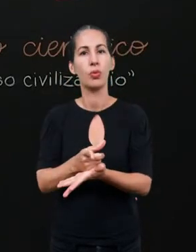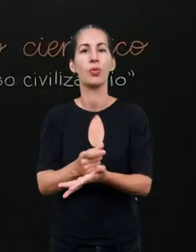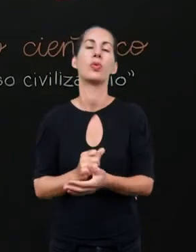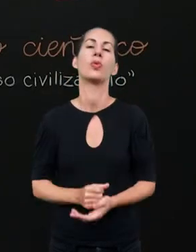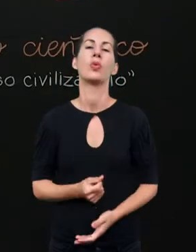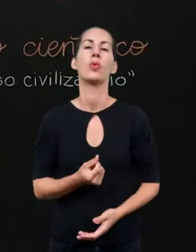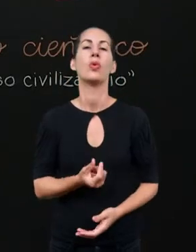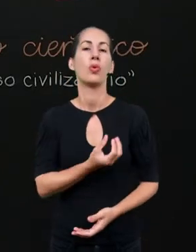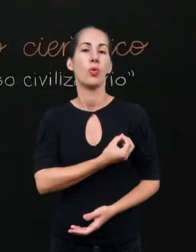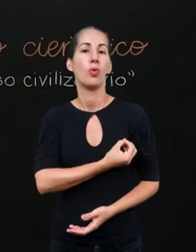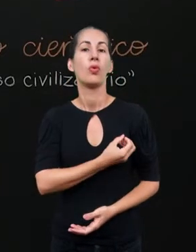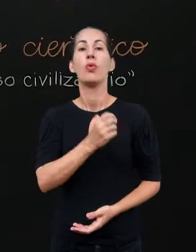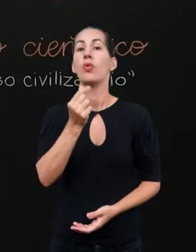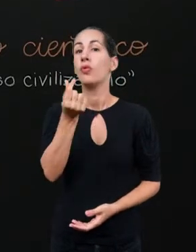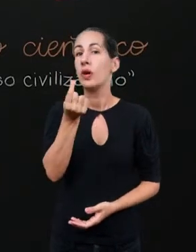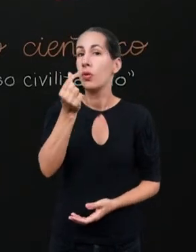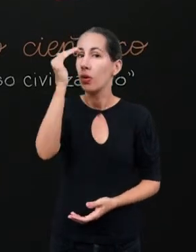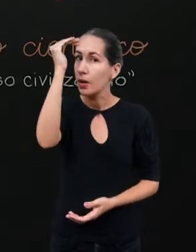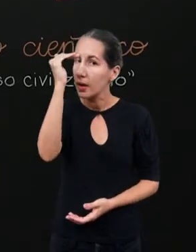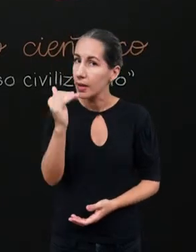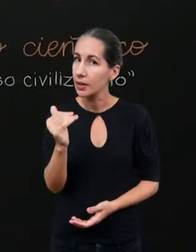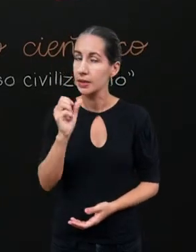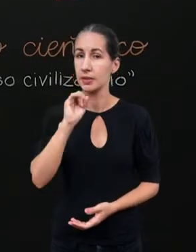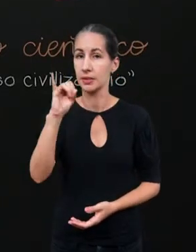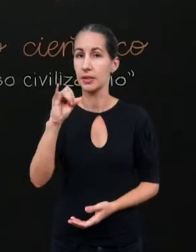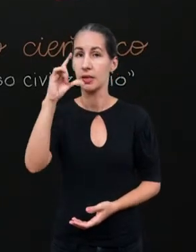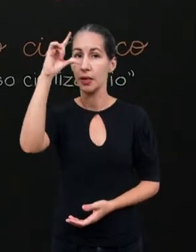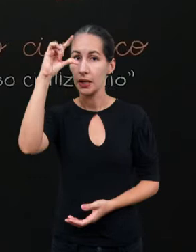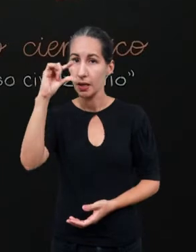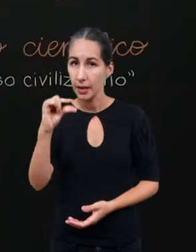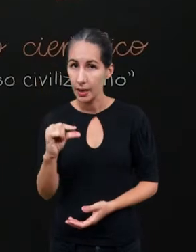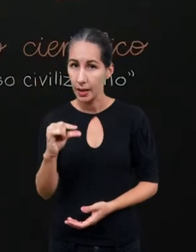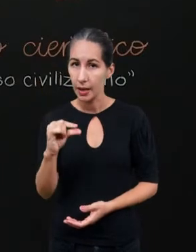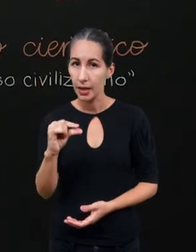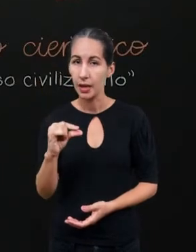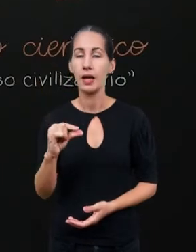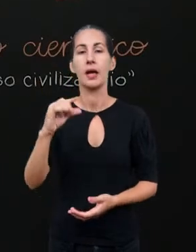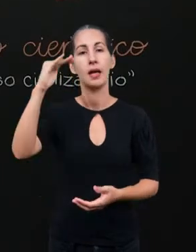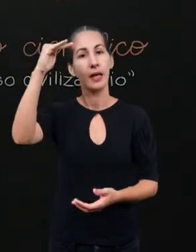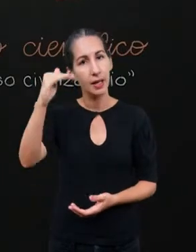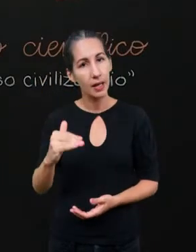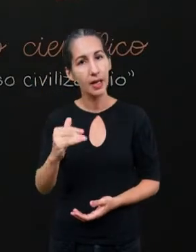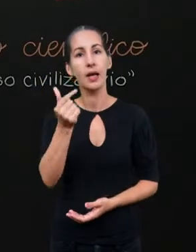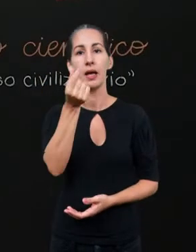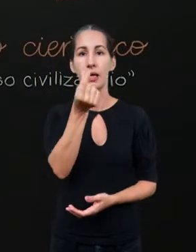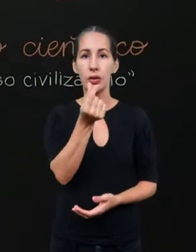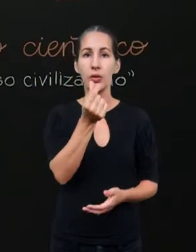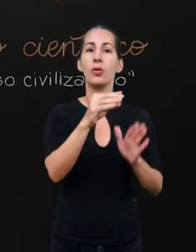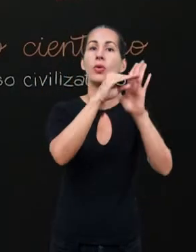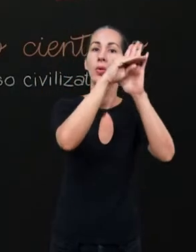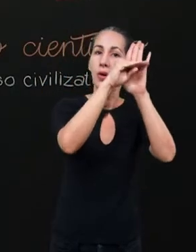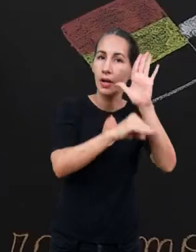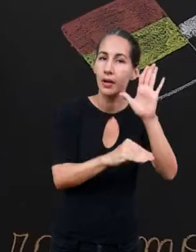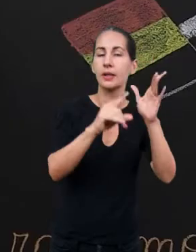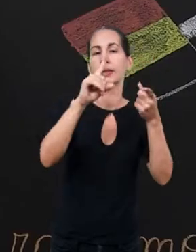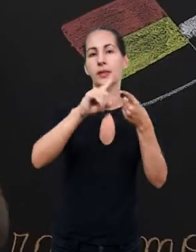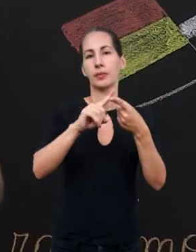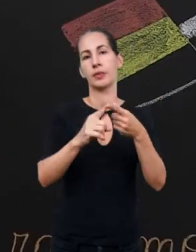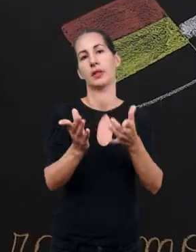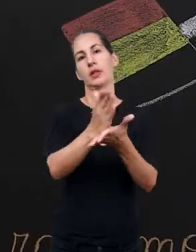vai cair. E se o preço das mercadorias cai, a margem de lucro também vai cair.